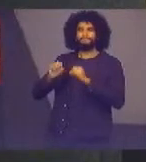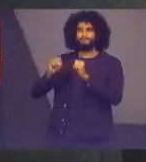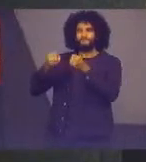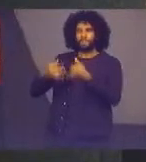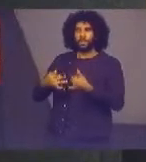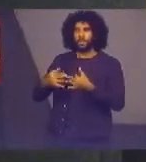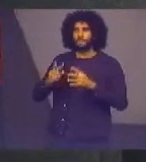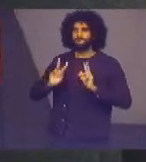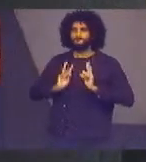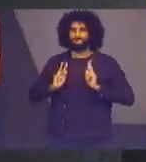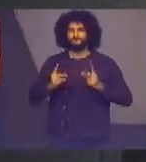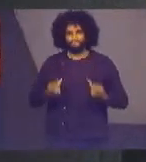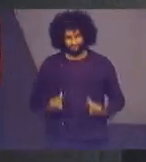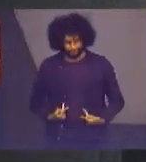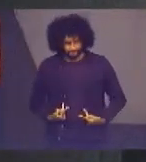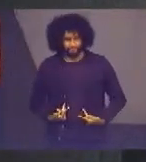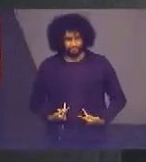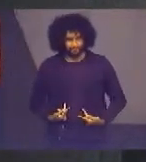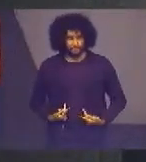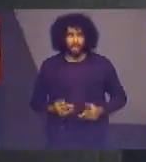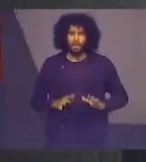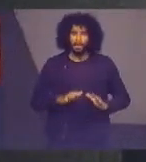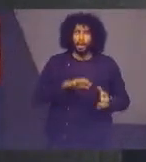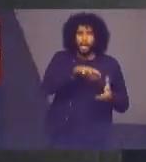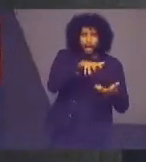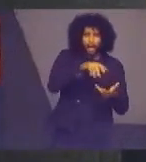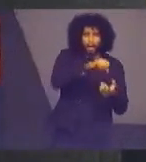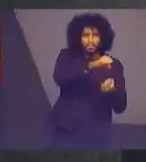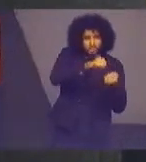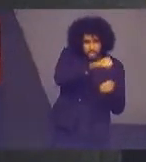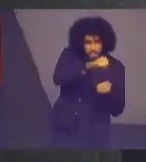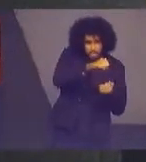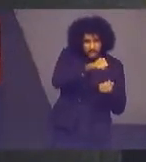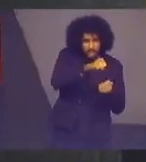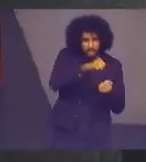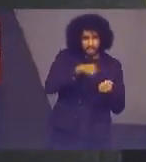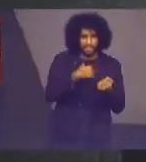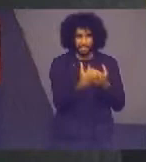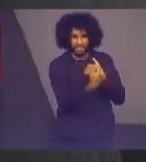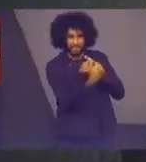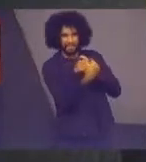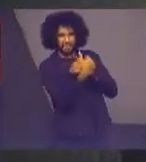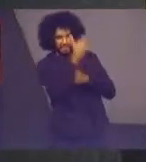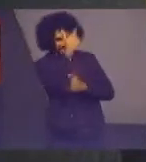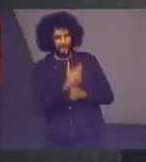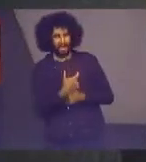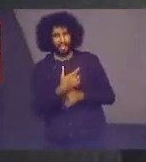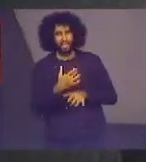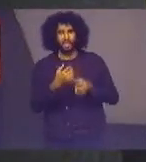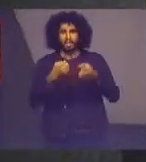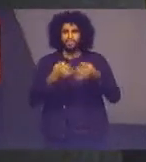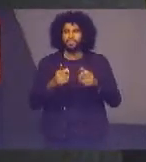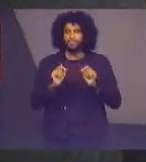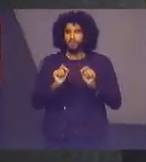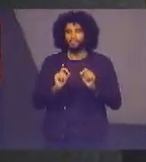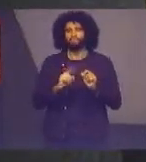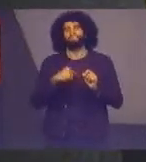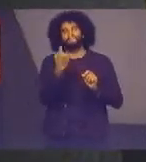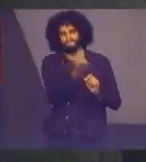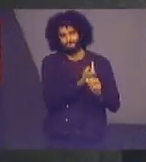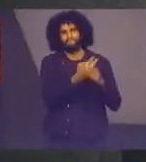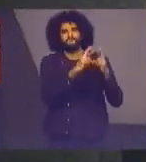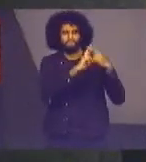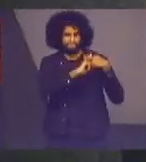E a sustentabilidade que me traz aqui é falar sobre a nossa responsabilidade